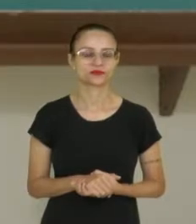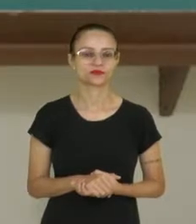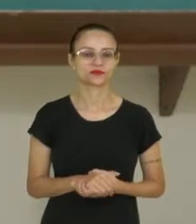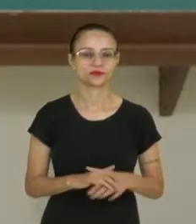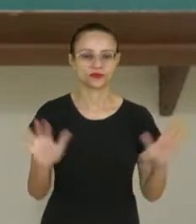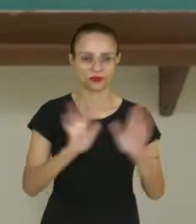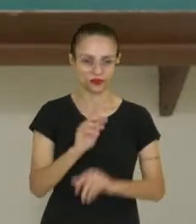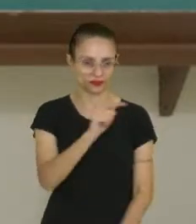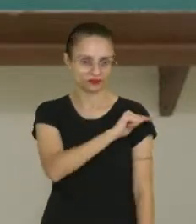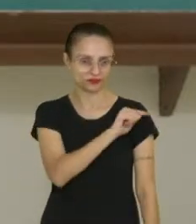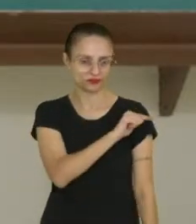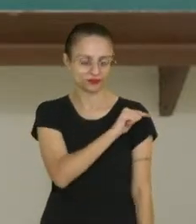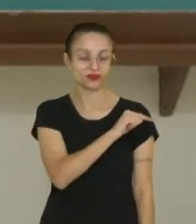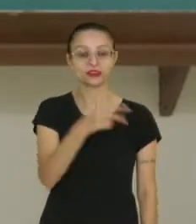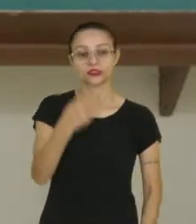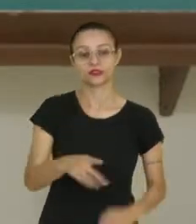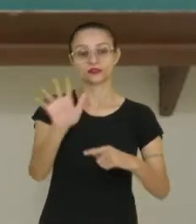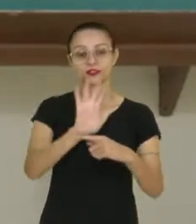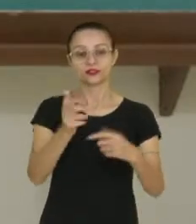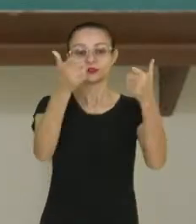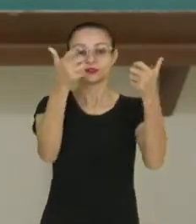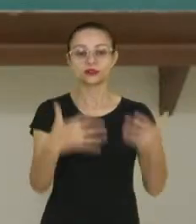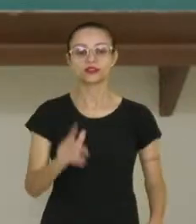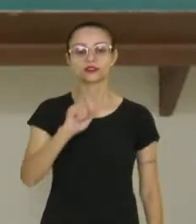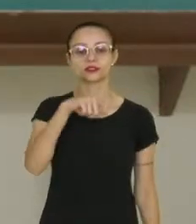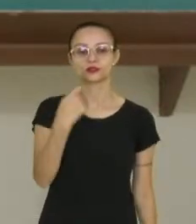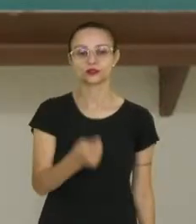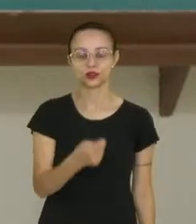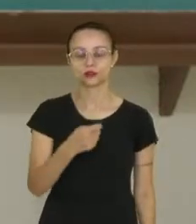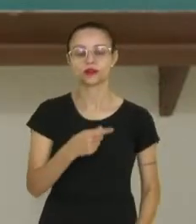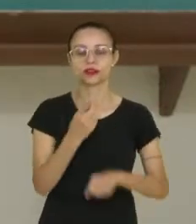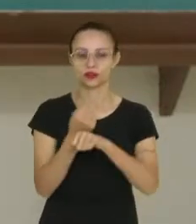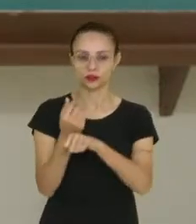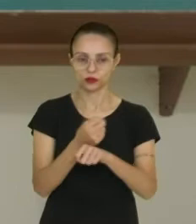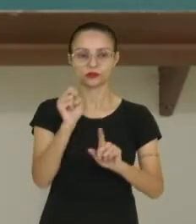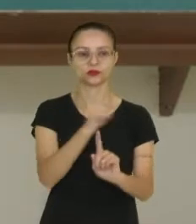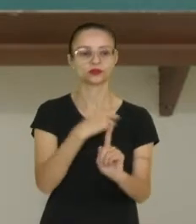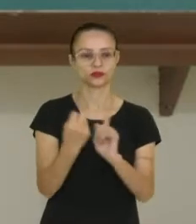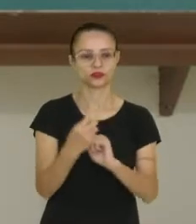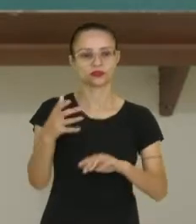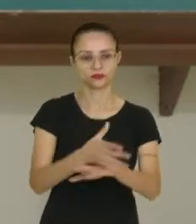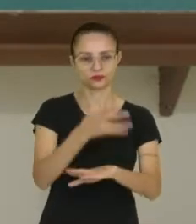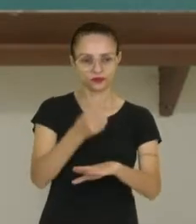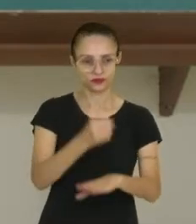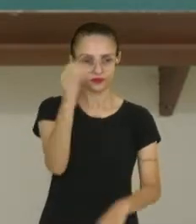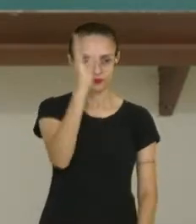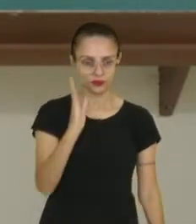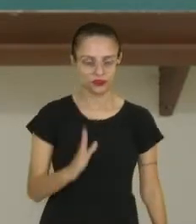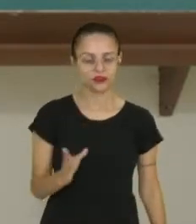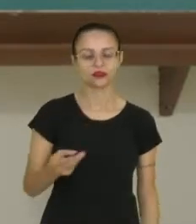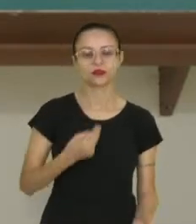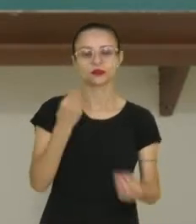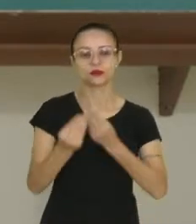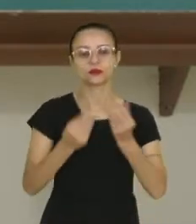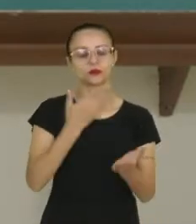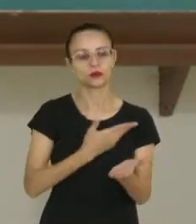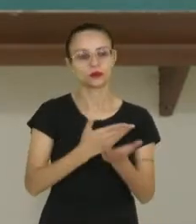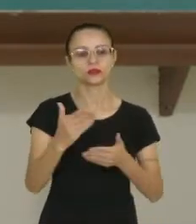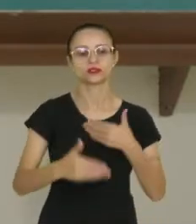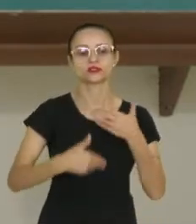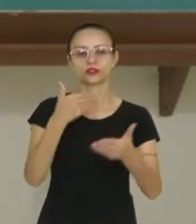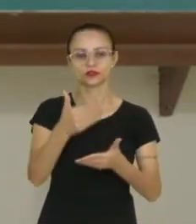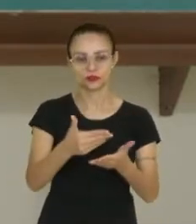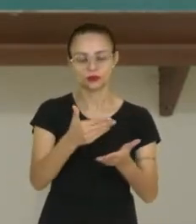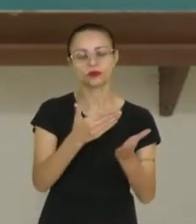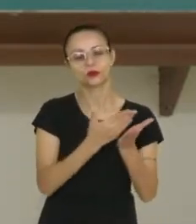Olá, sétimos anos! Nesse vídeo nós vamos falar sobre a economia e sociedade colonial brasileira. Como que ela se desenvolve